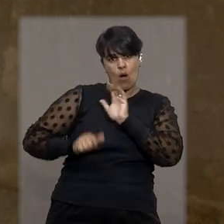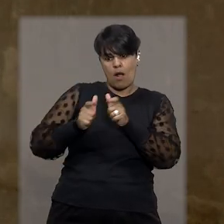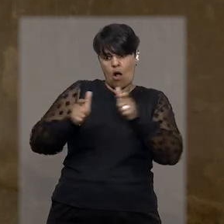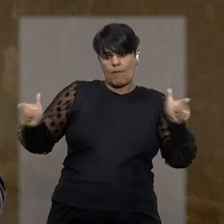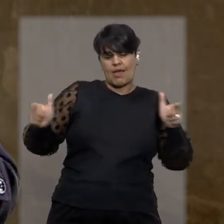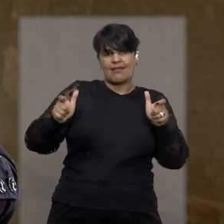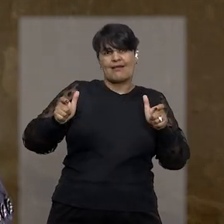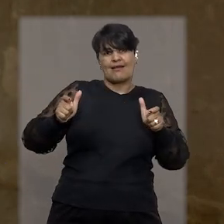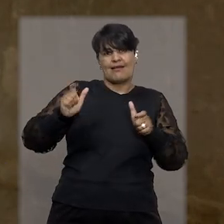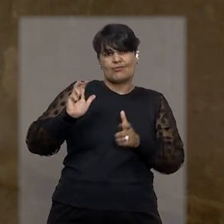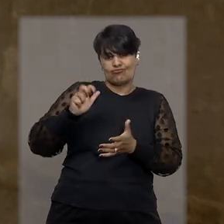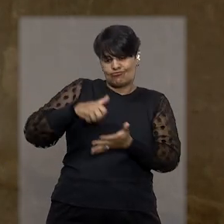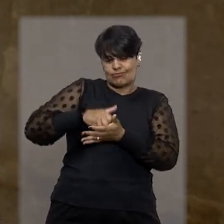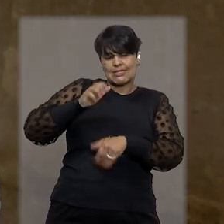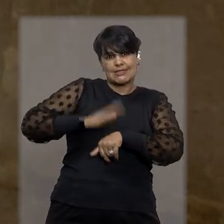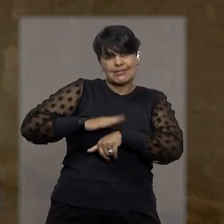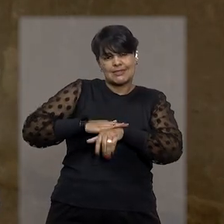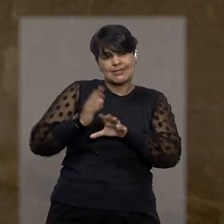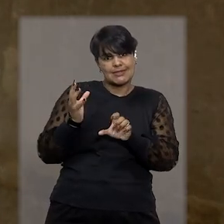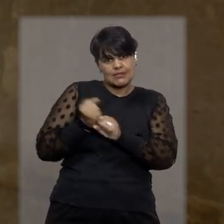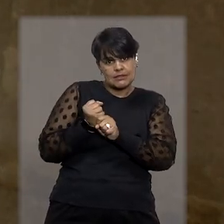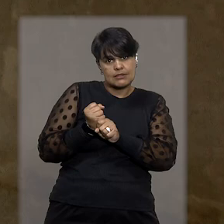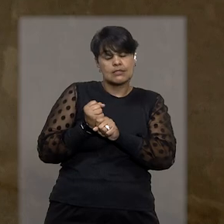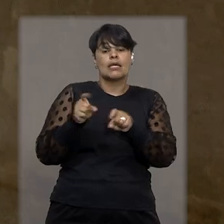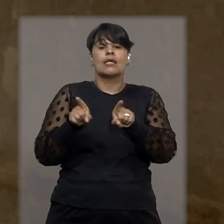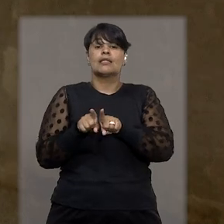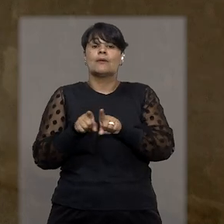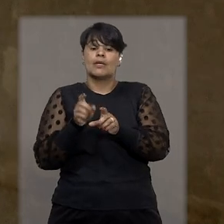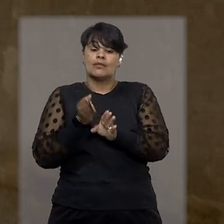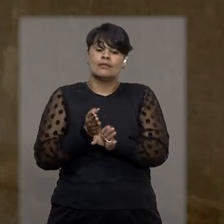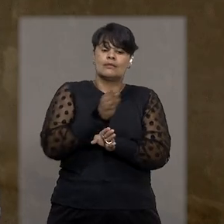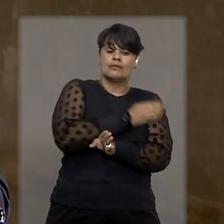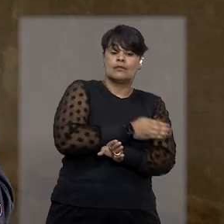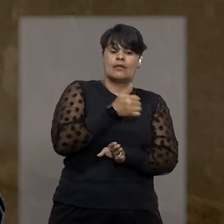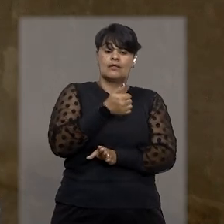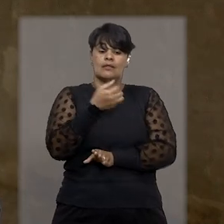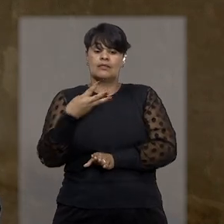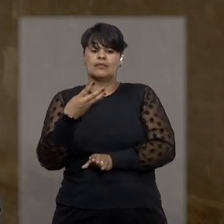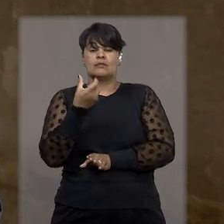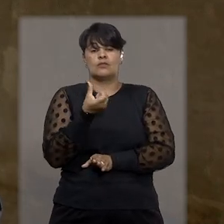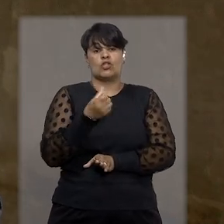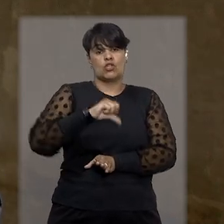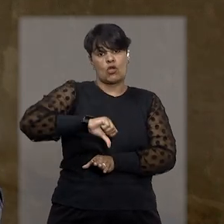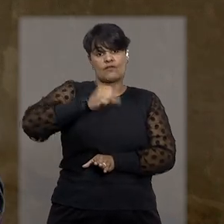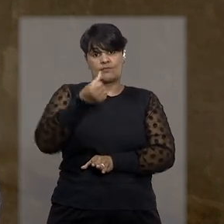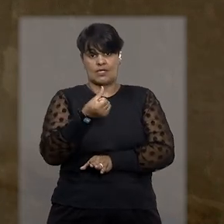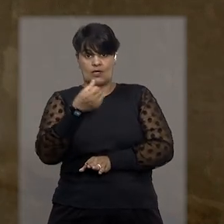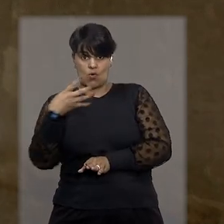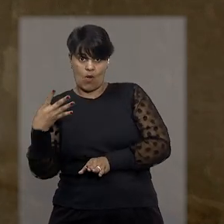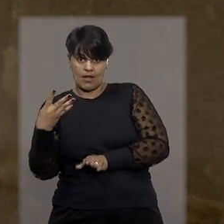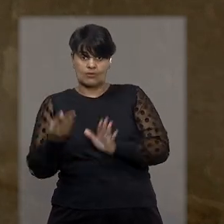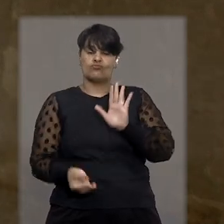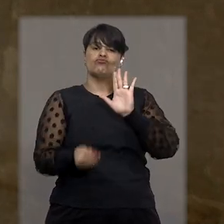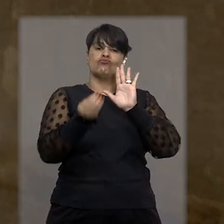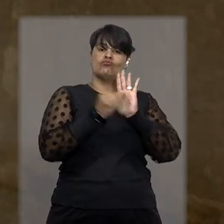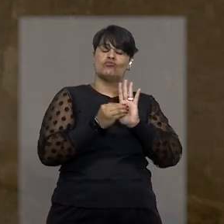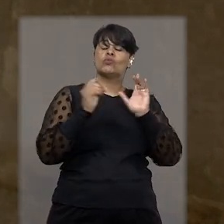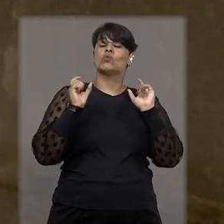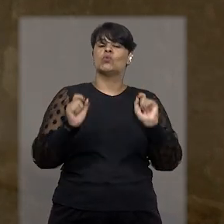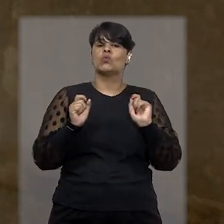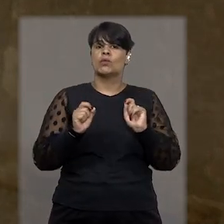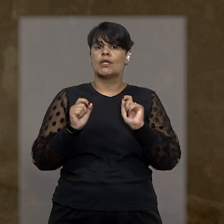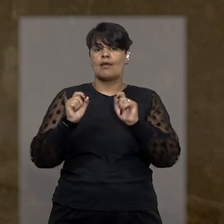uso de arma e anteriores à Lei 13.964 de 2019, que incluiu a